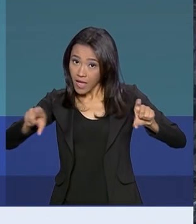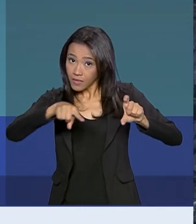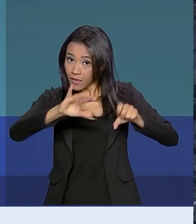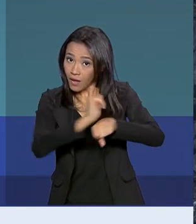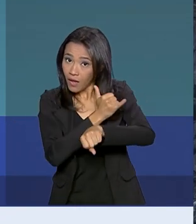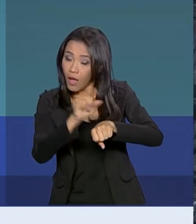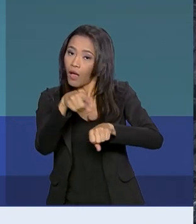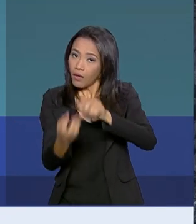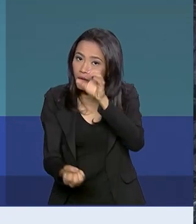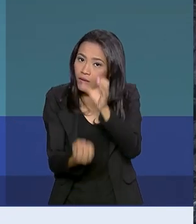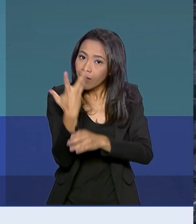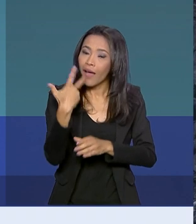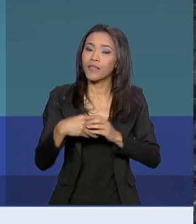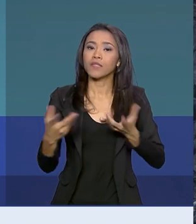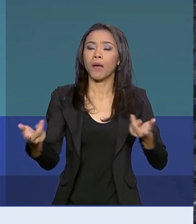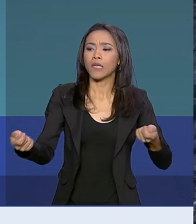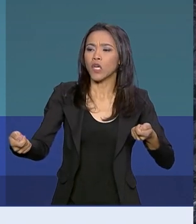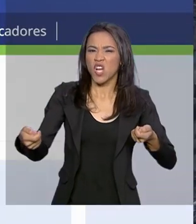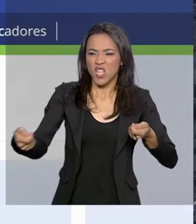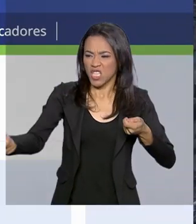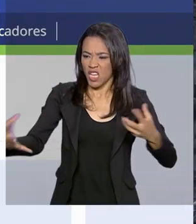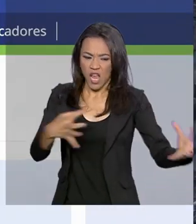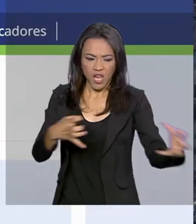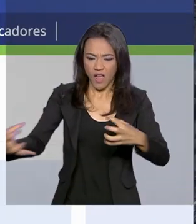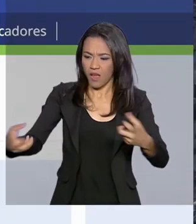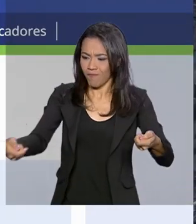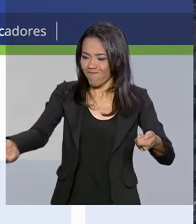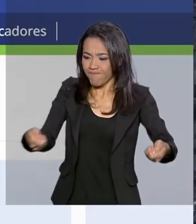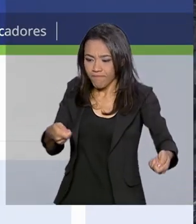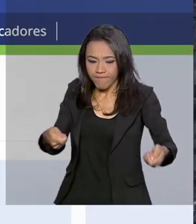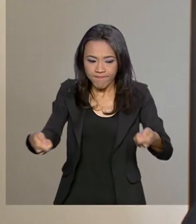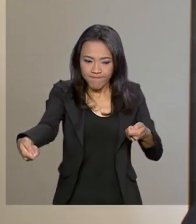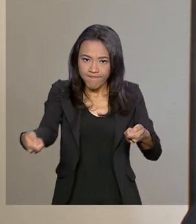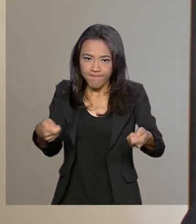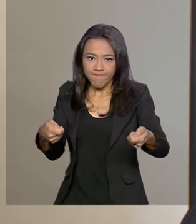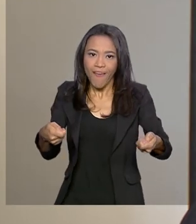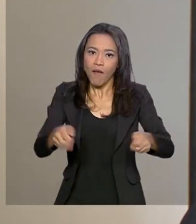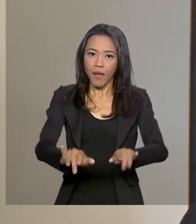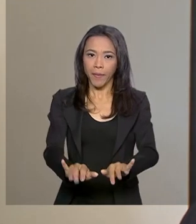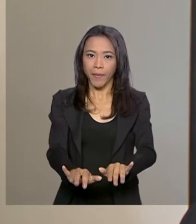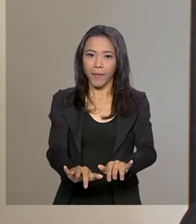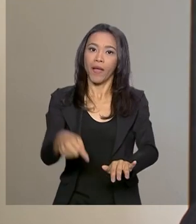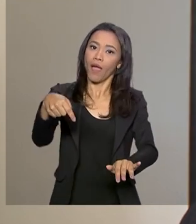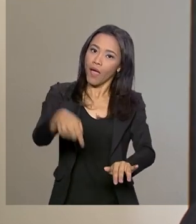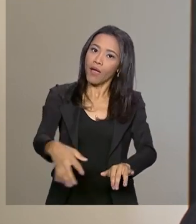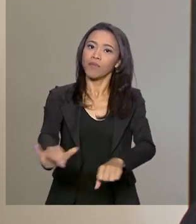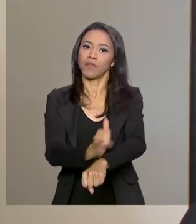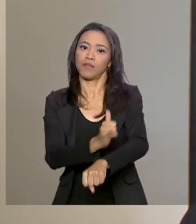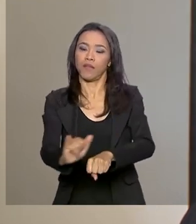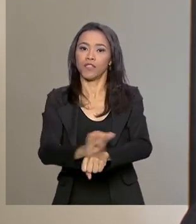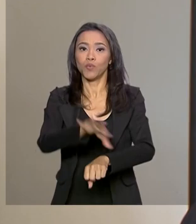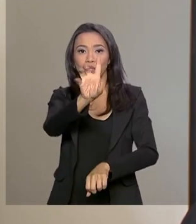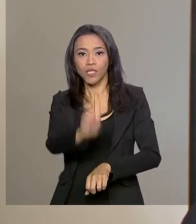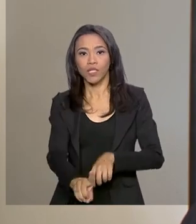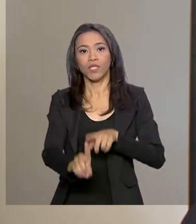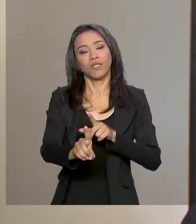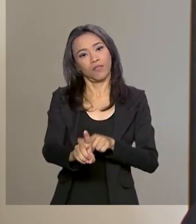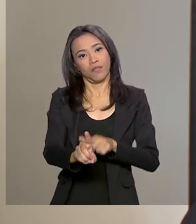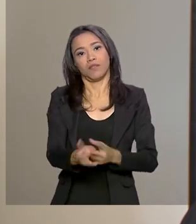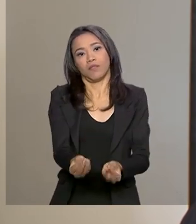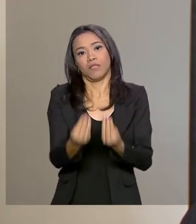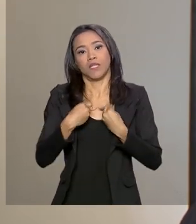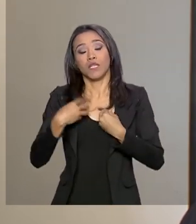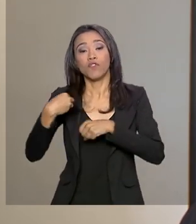criadas para mediar conflitos entre as partes de forma mais ágil. É mais uma ferramenta do direito do consumidor, dando